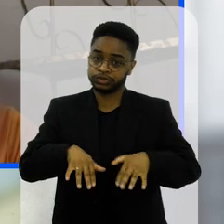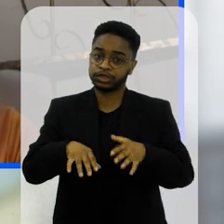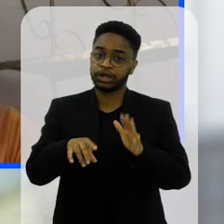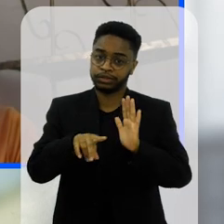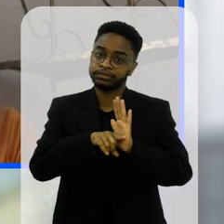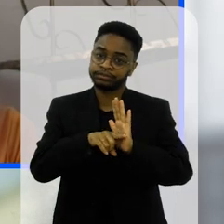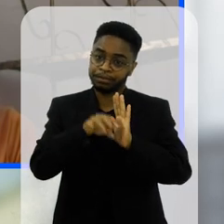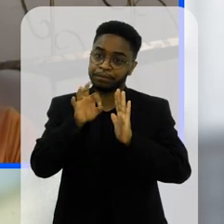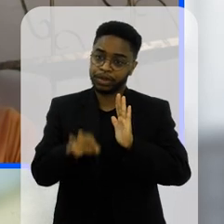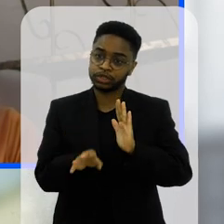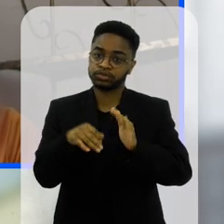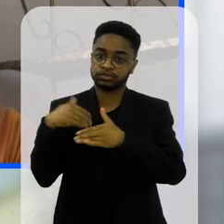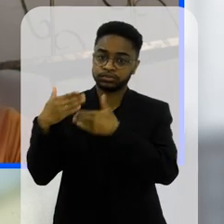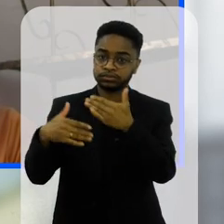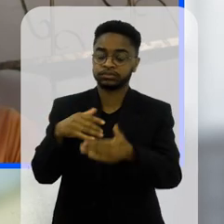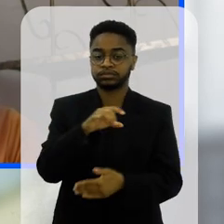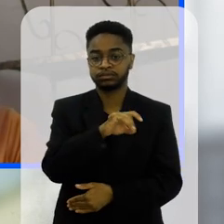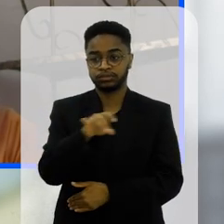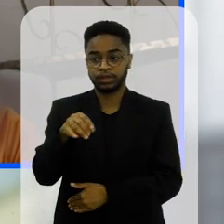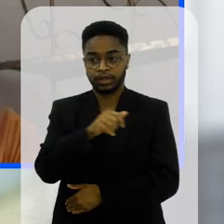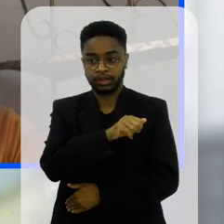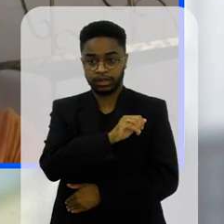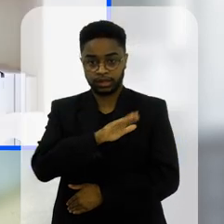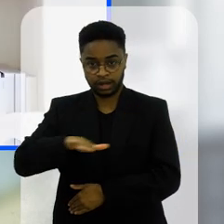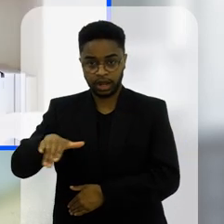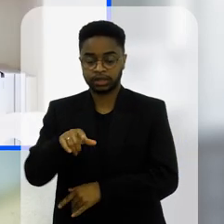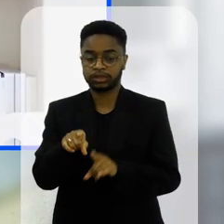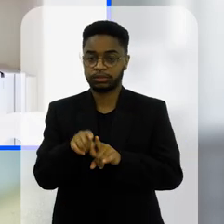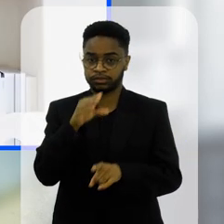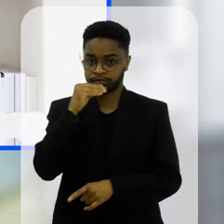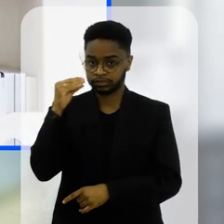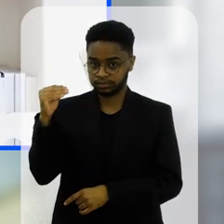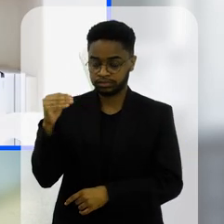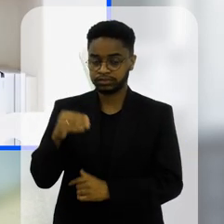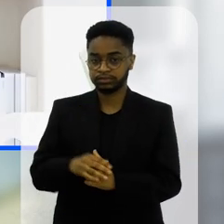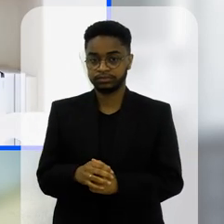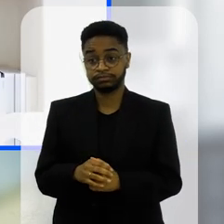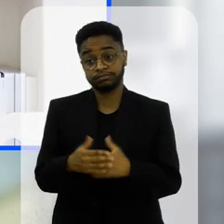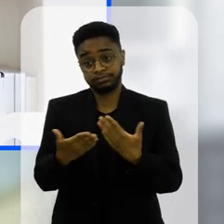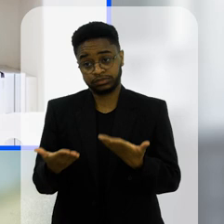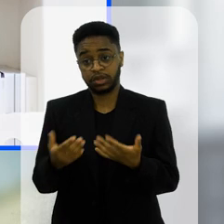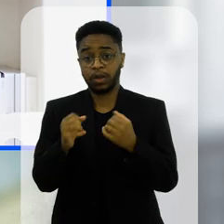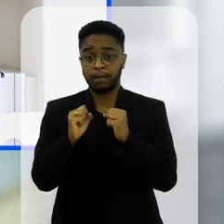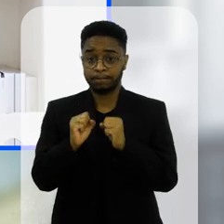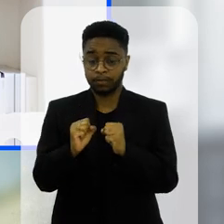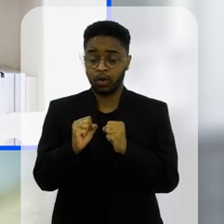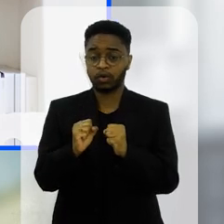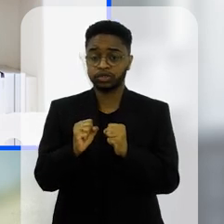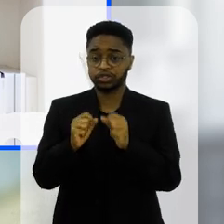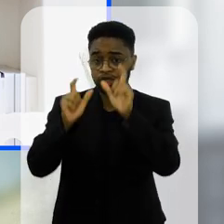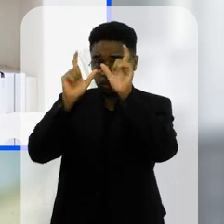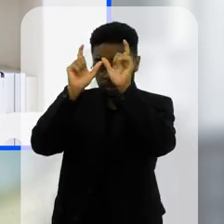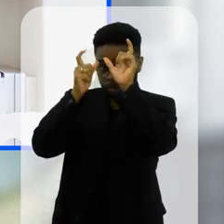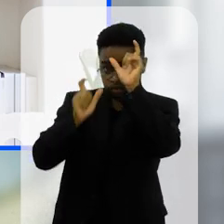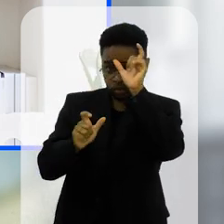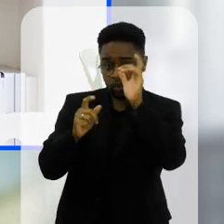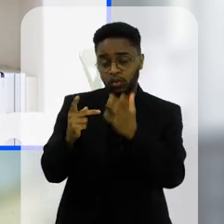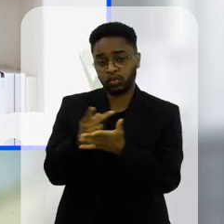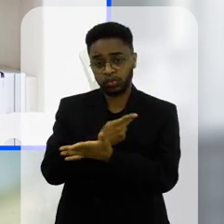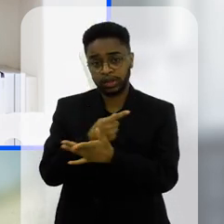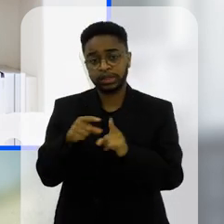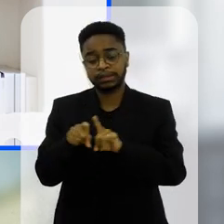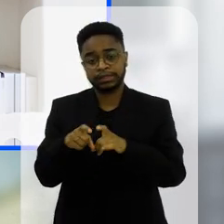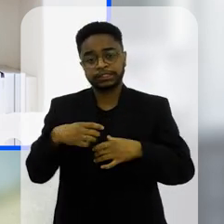negativa realmente o desenvolvimento das crianças e dos adolescentes né dos nossos estudantes e aí pode gerar transtornos também